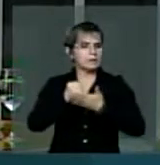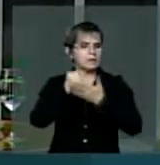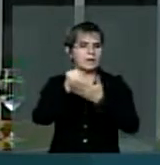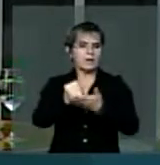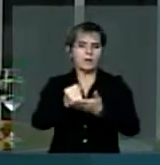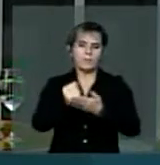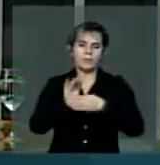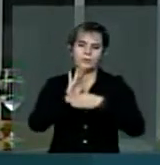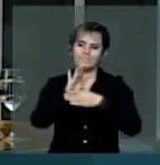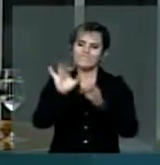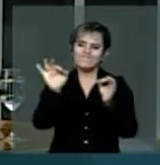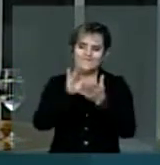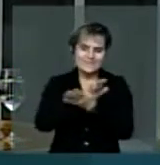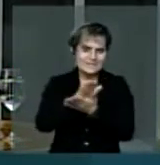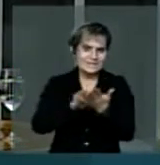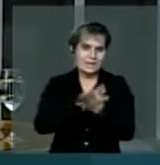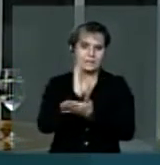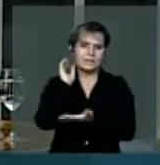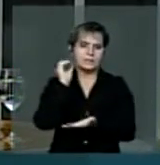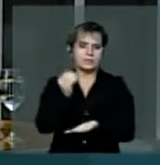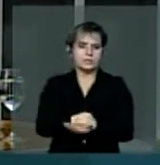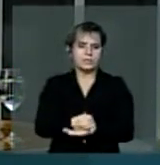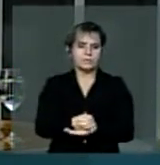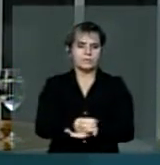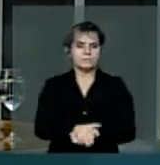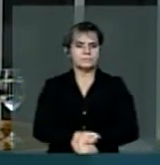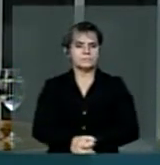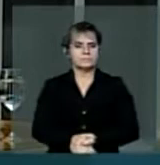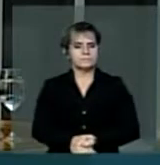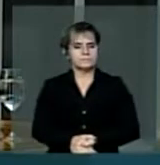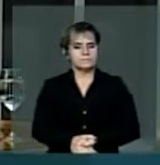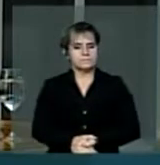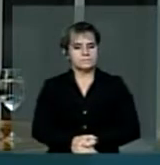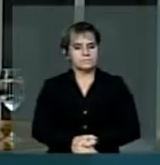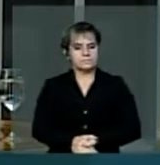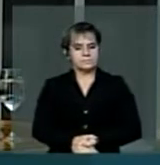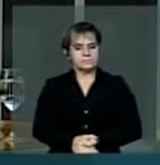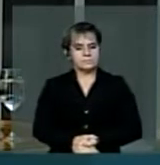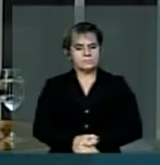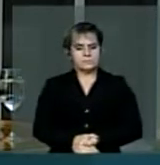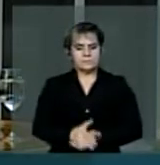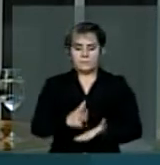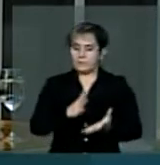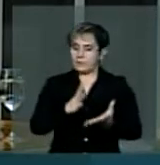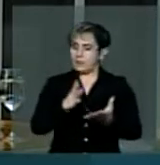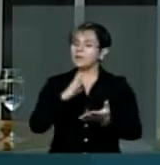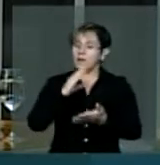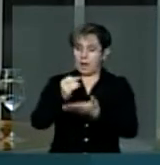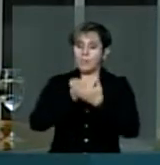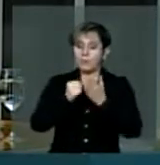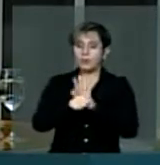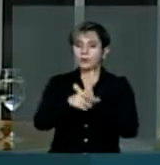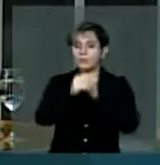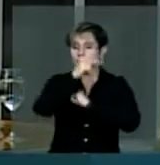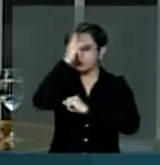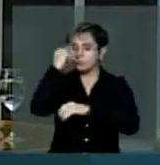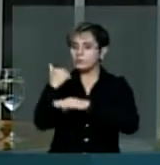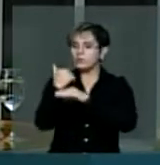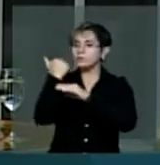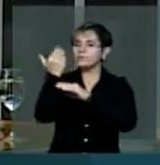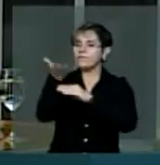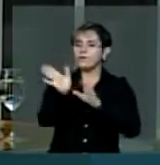solidariedade. Muitas vezes recebo de pessoas que não são do partido a solidariedade.